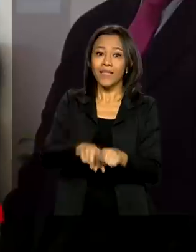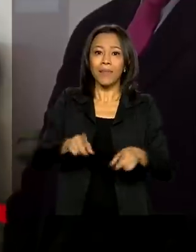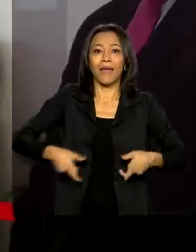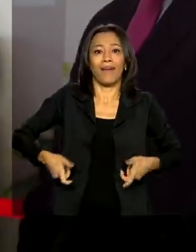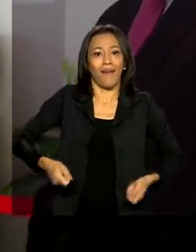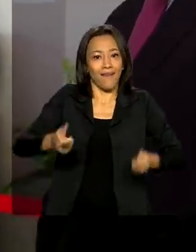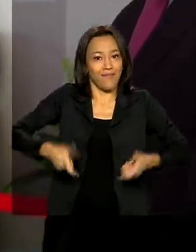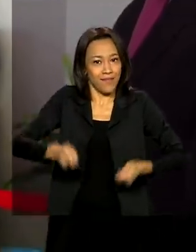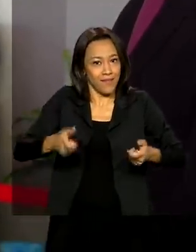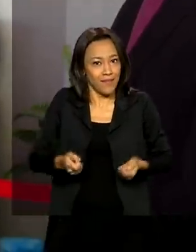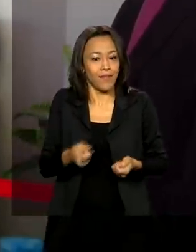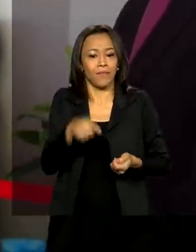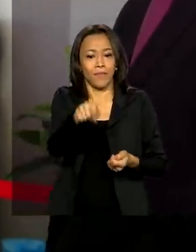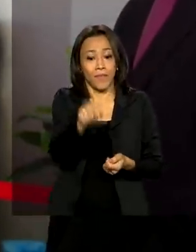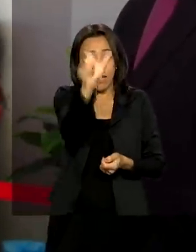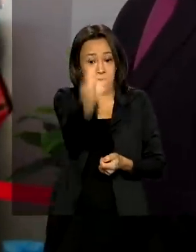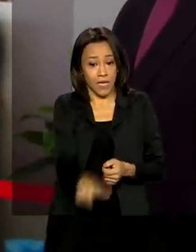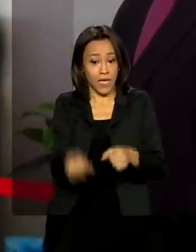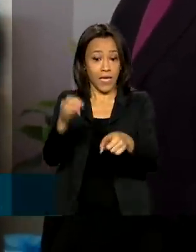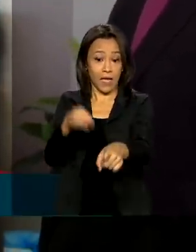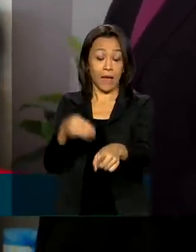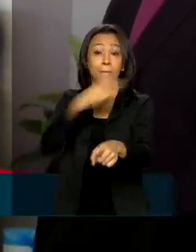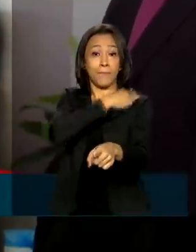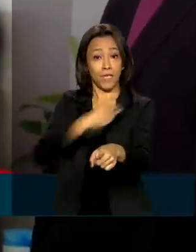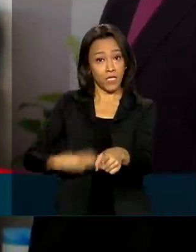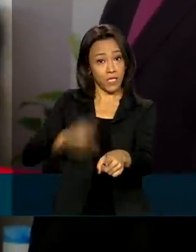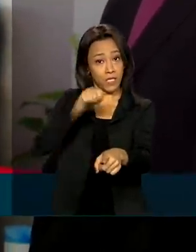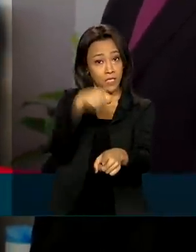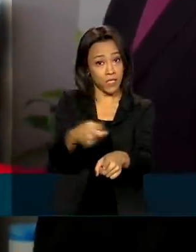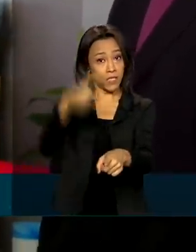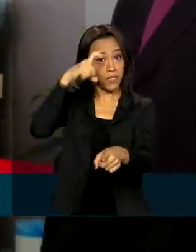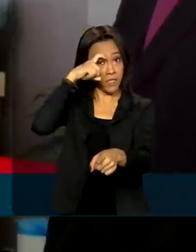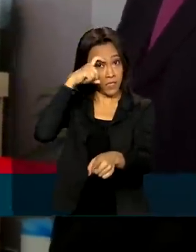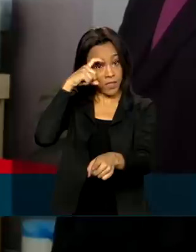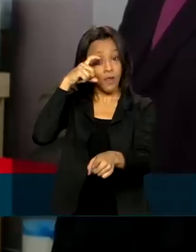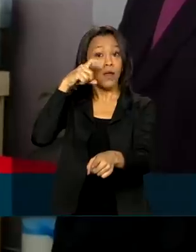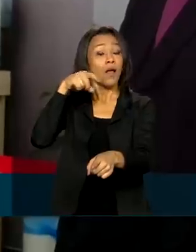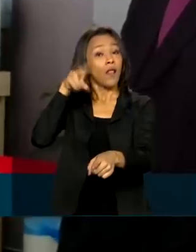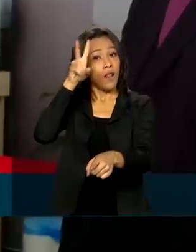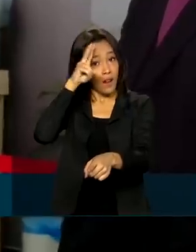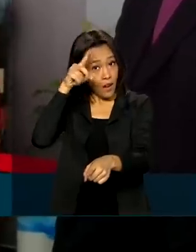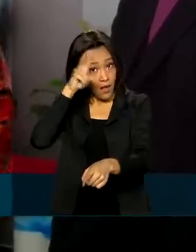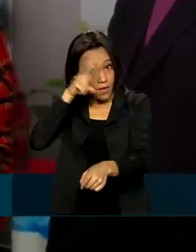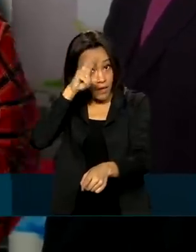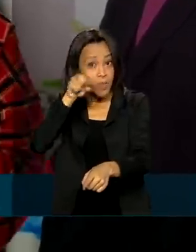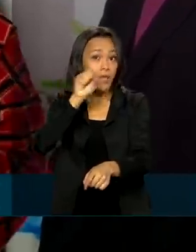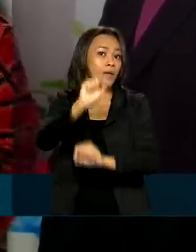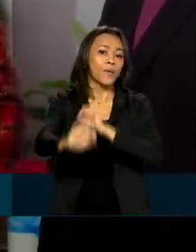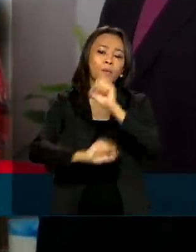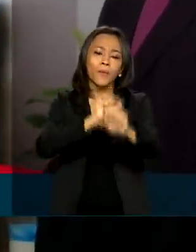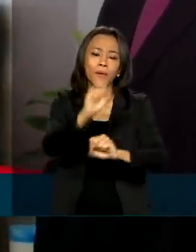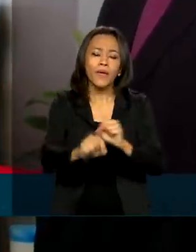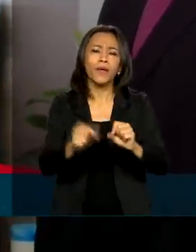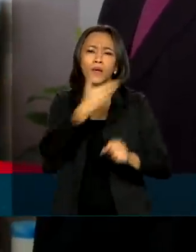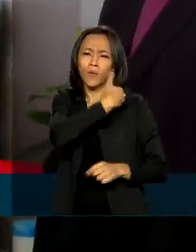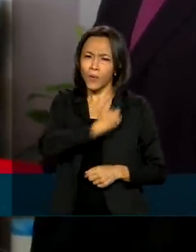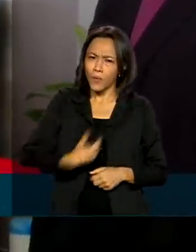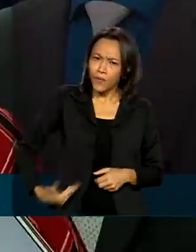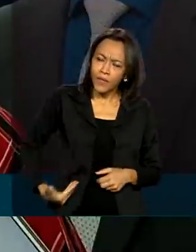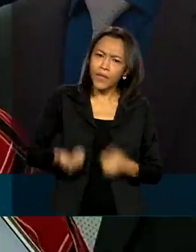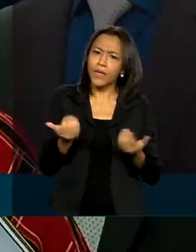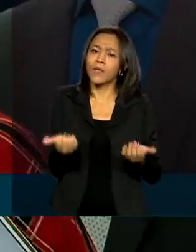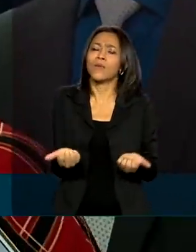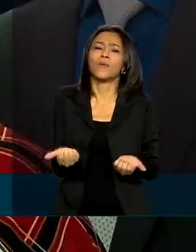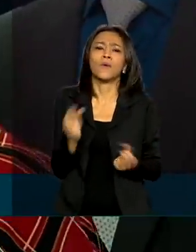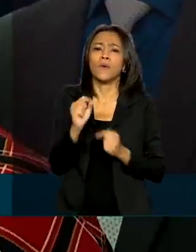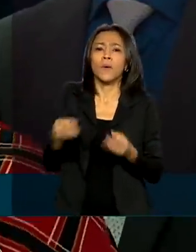E a ministra Damares Alves lembra que em outra frente, dentro do Pacto pela Infância, o governo enviou